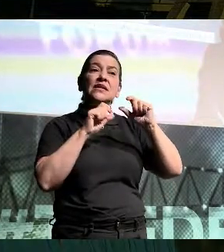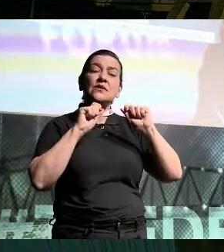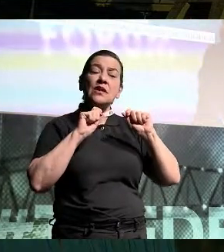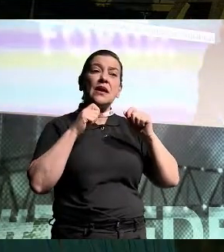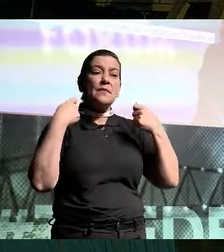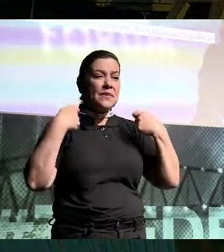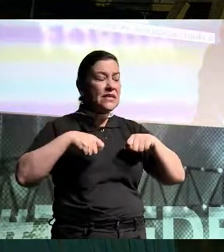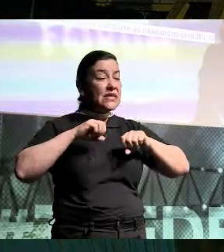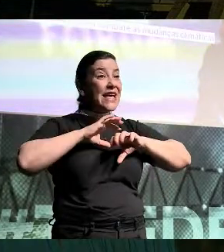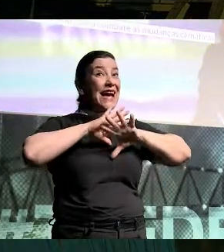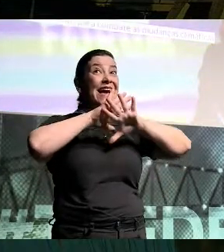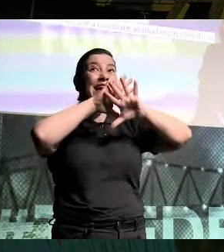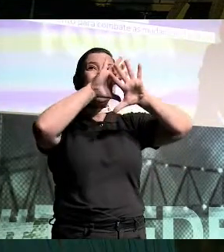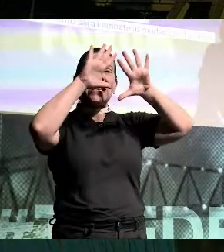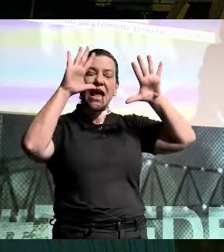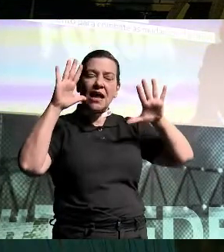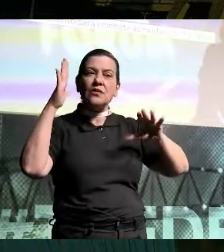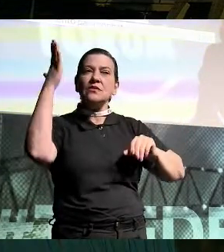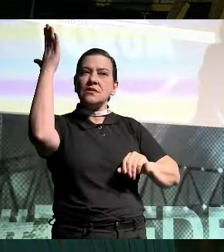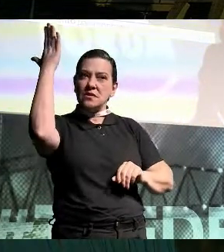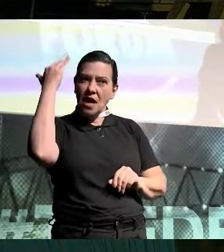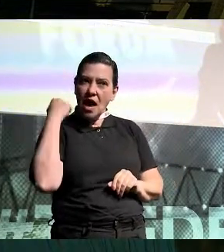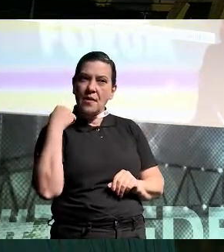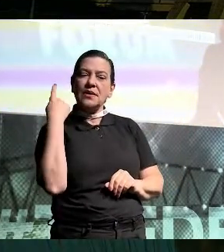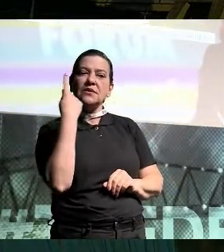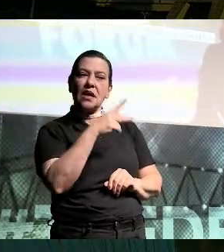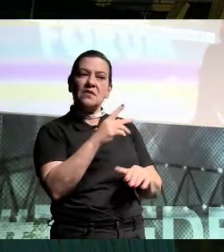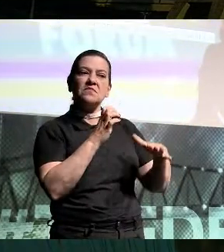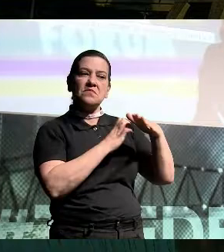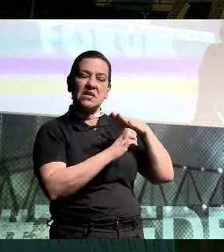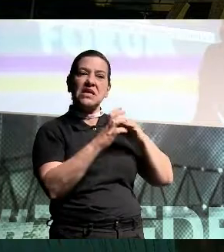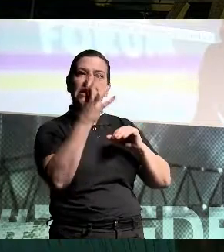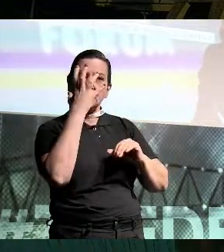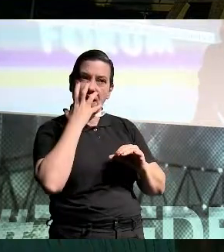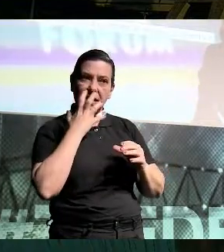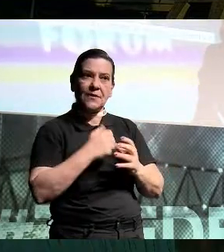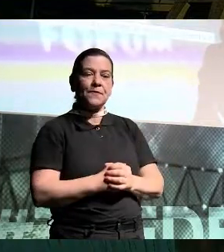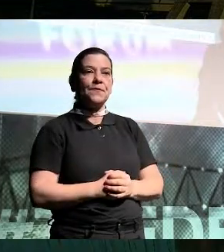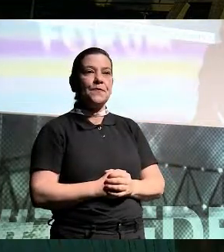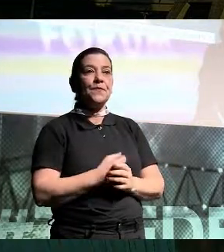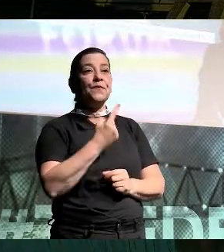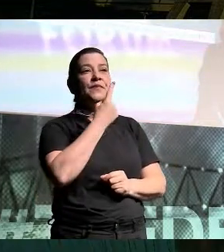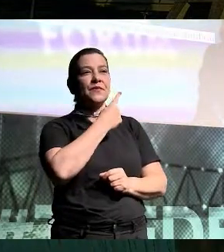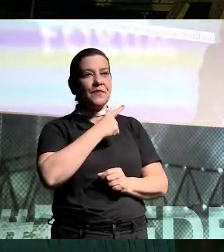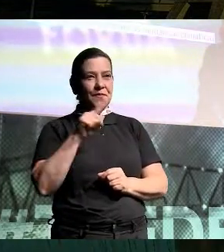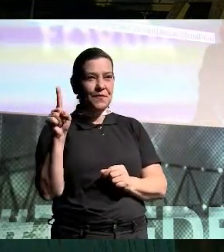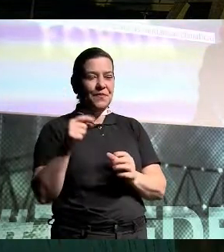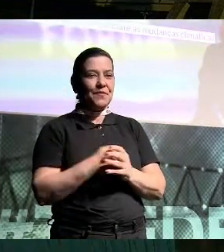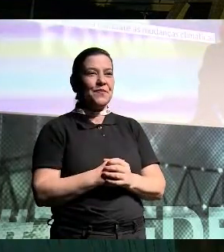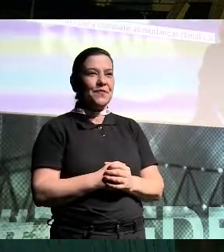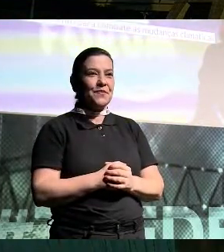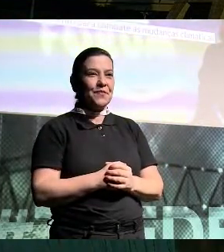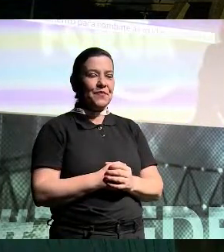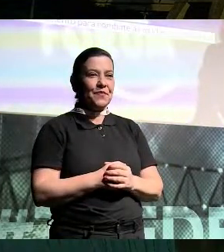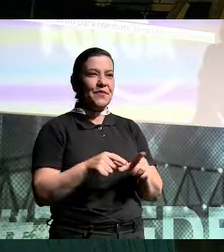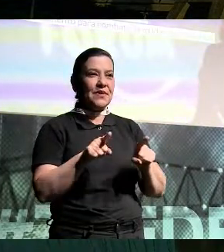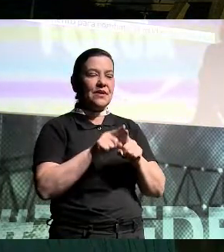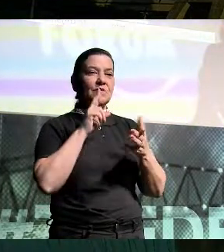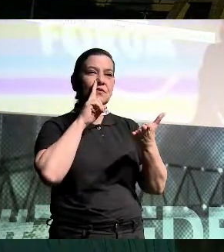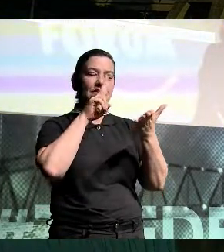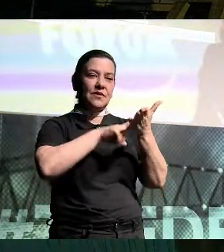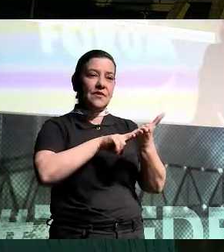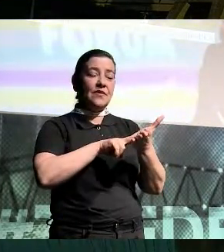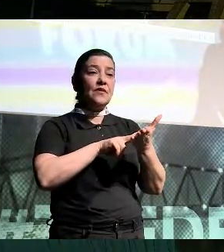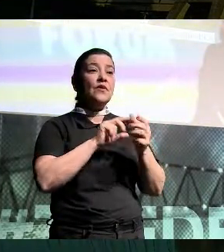isso com transparência para que todo mundo saiba o que está acontecendo. Bom, a última carta da BlackRock, do Larry